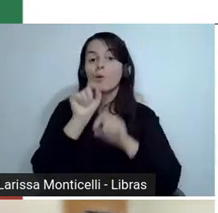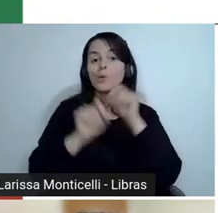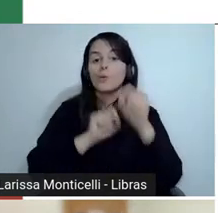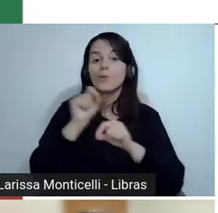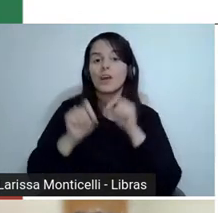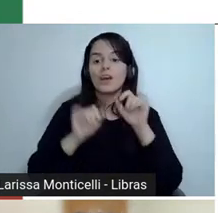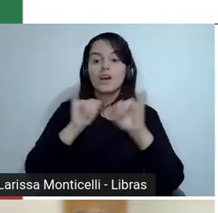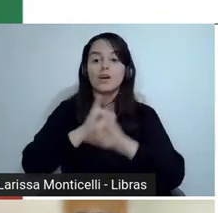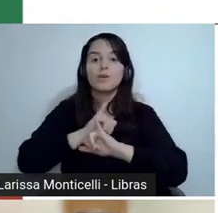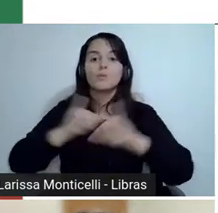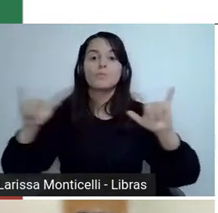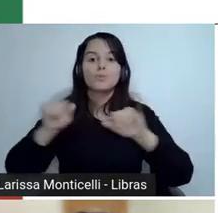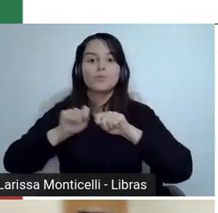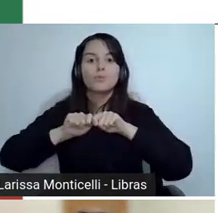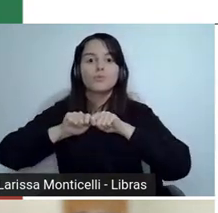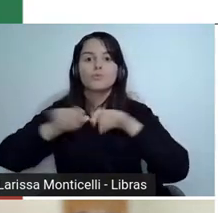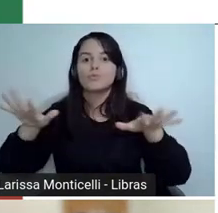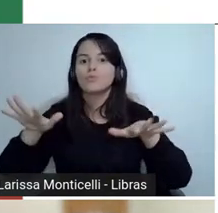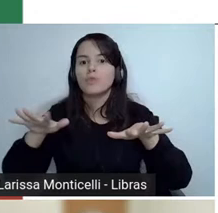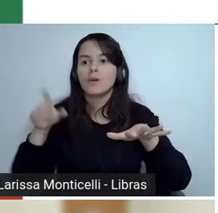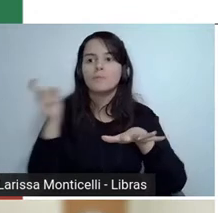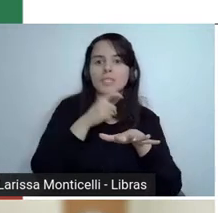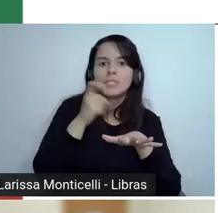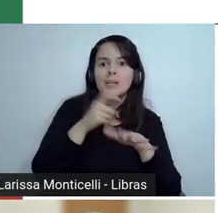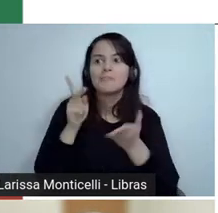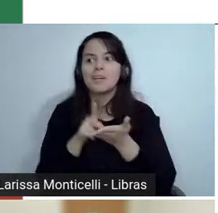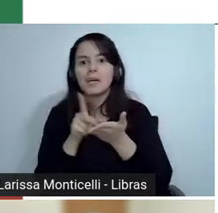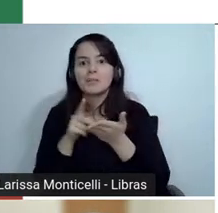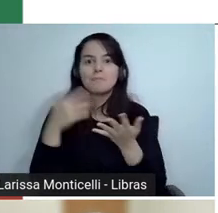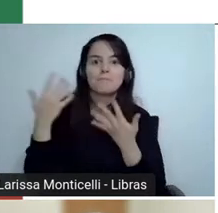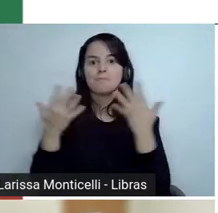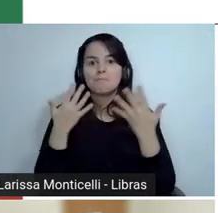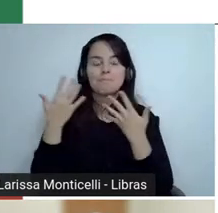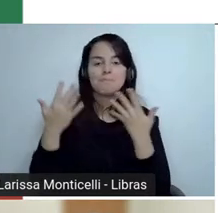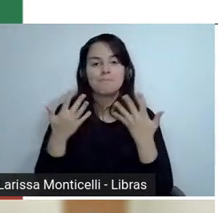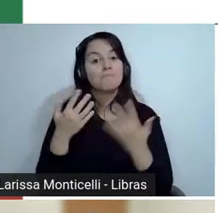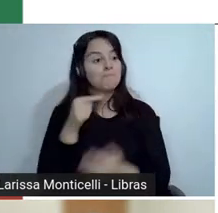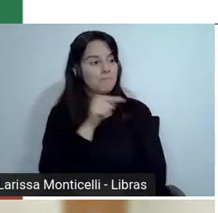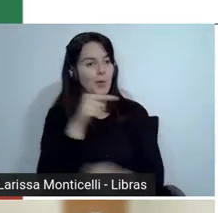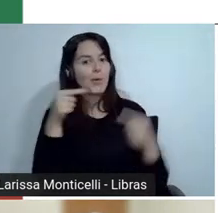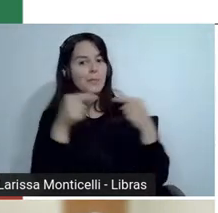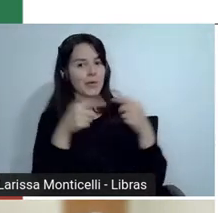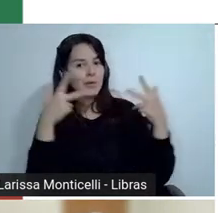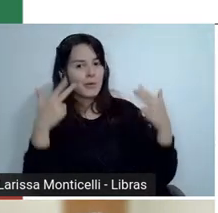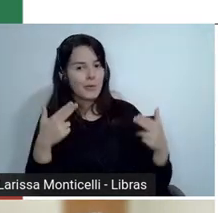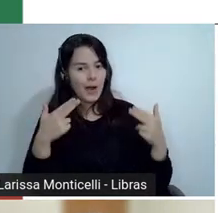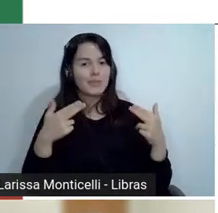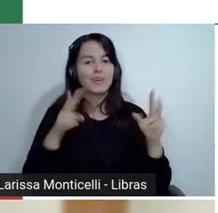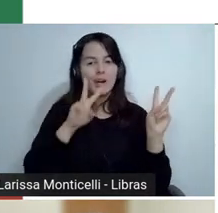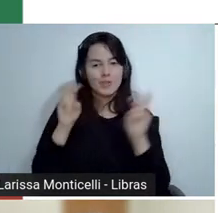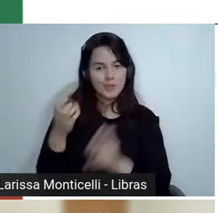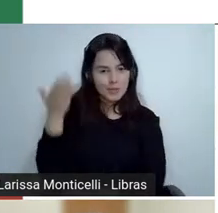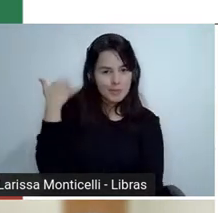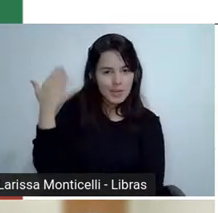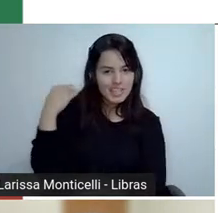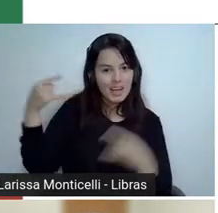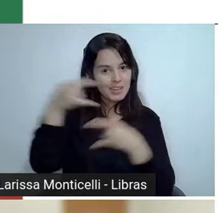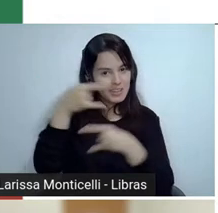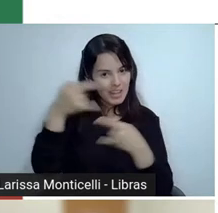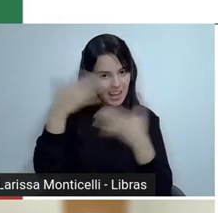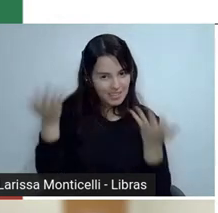parece que envolve os alunos também, né, que bom, então, profs, compartilhem mais conosco, né.